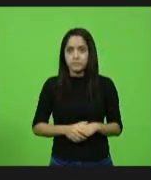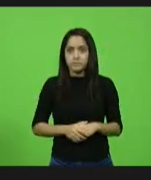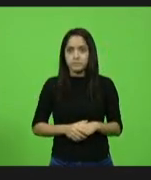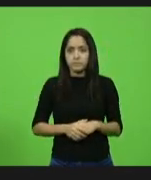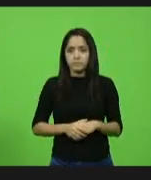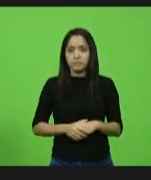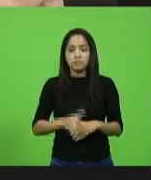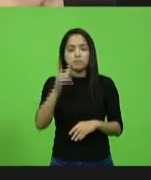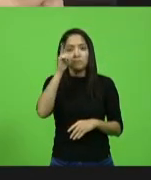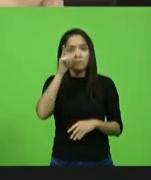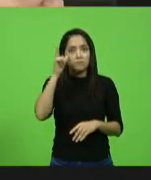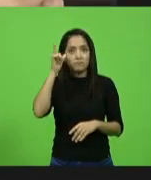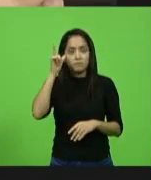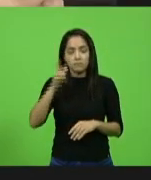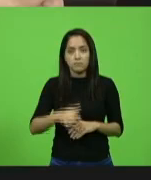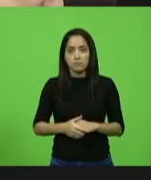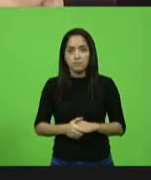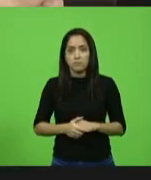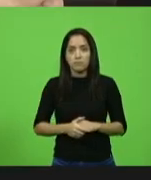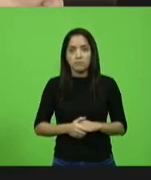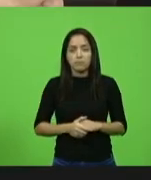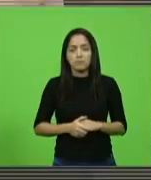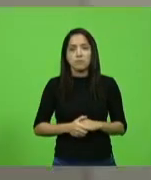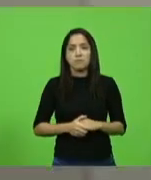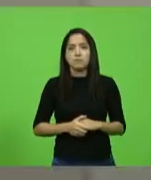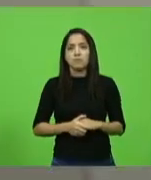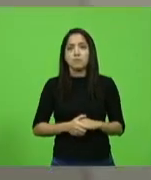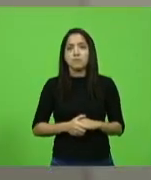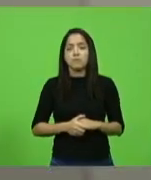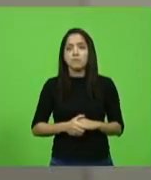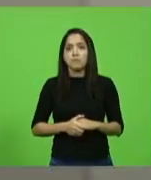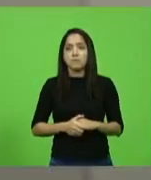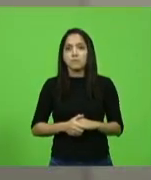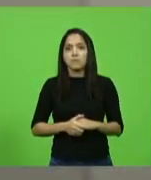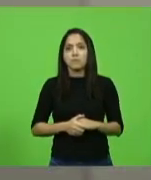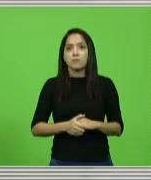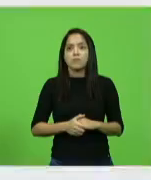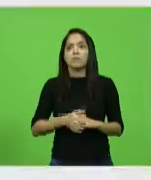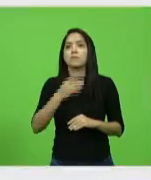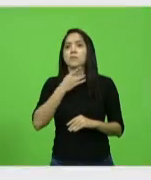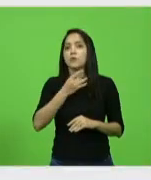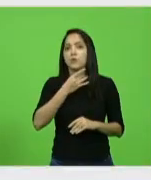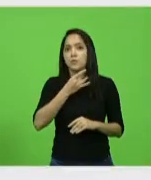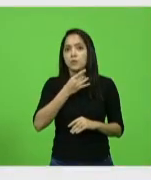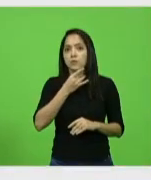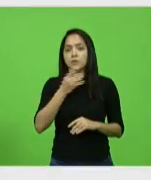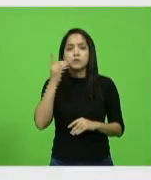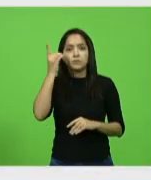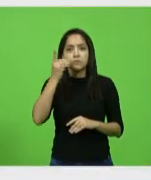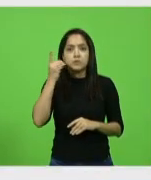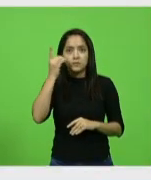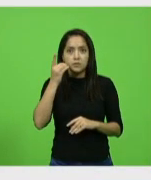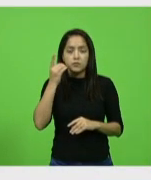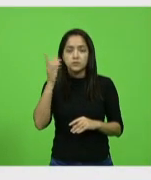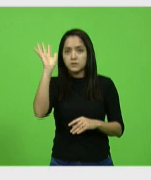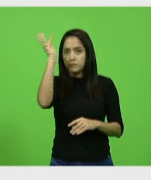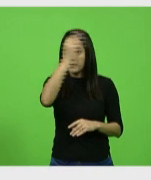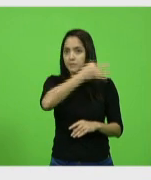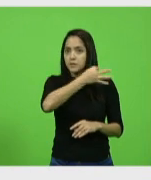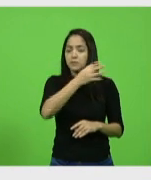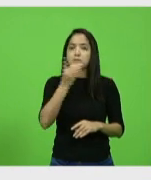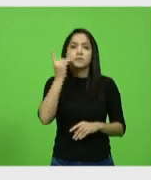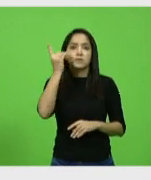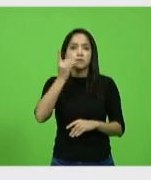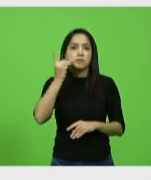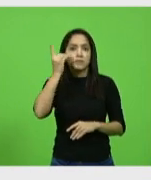Schuster. O deputado Volney Weber vota no deputado Valdir Cobalquini, no deputado Fabiano da Luz, no